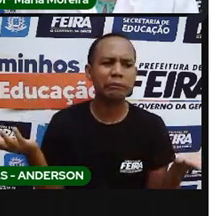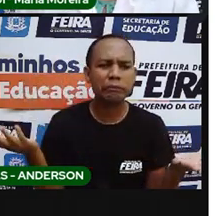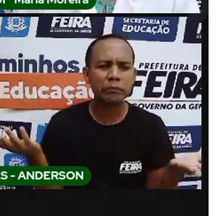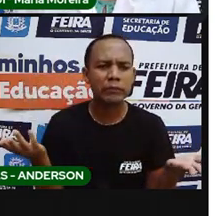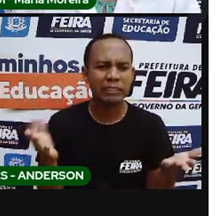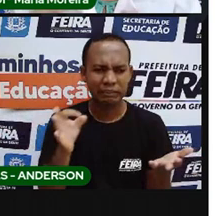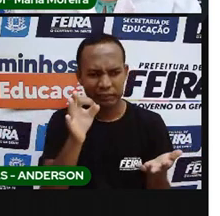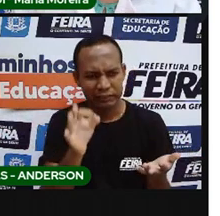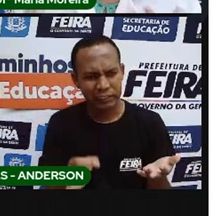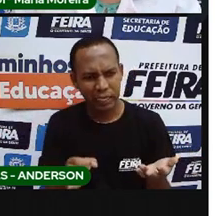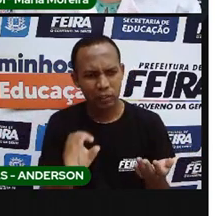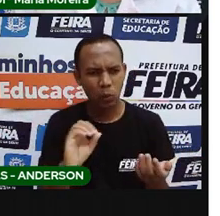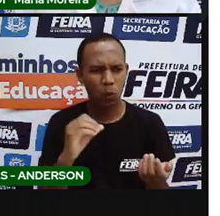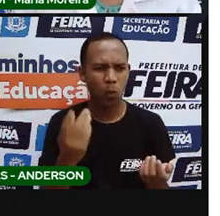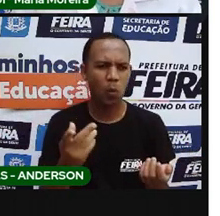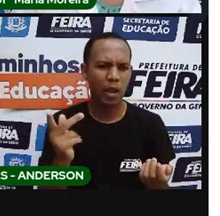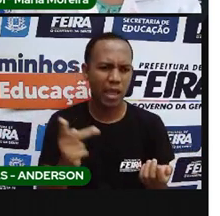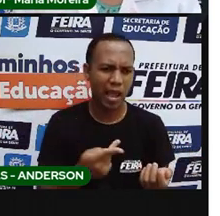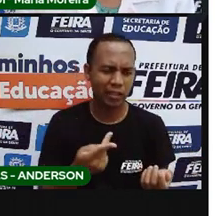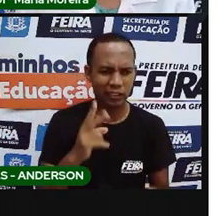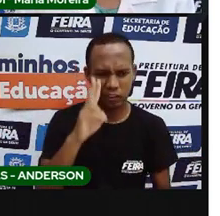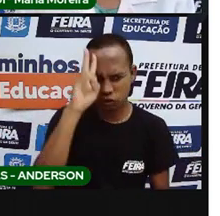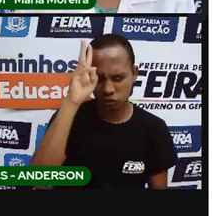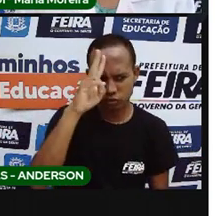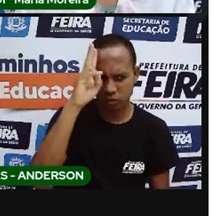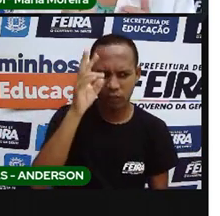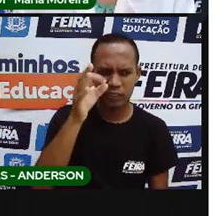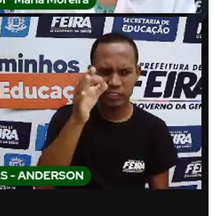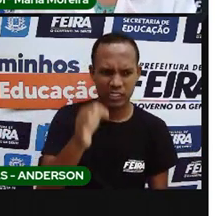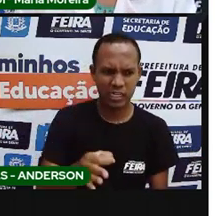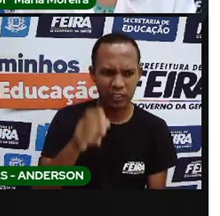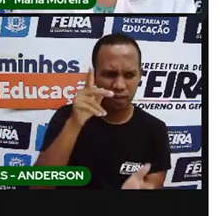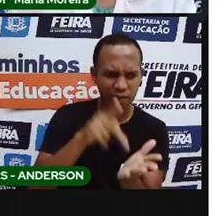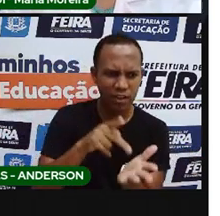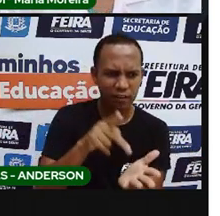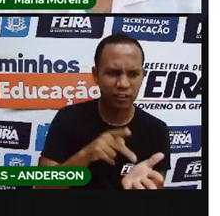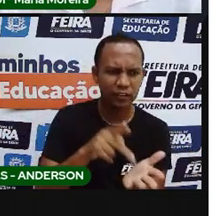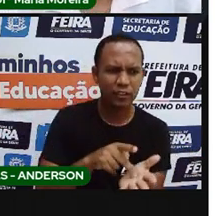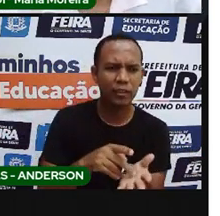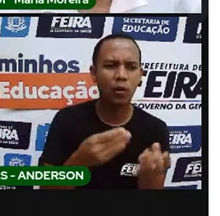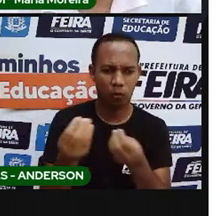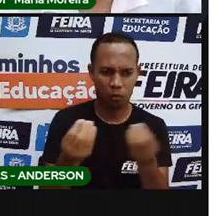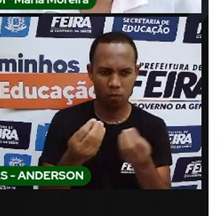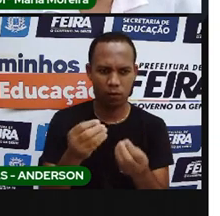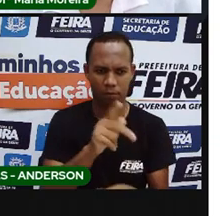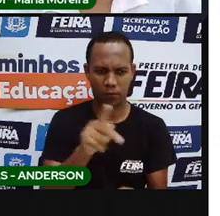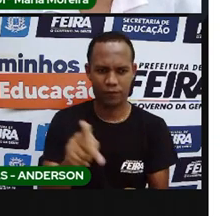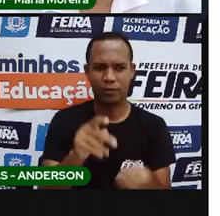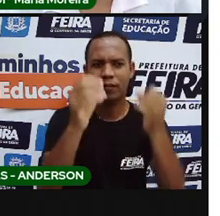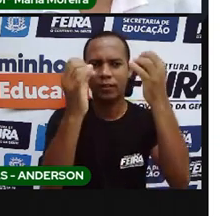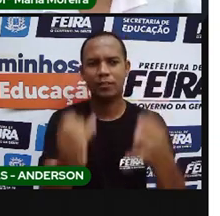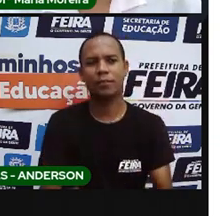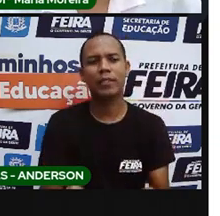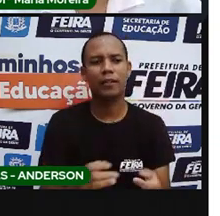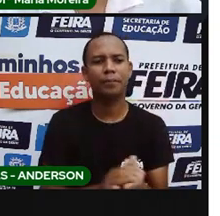certo, e se a história sempre foi contada de uma forma certa, né? Então, vamos lá?